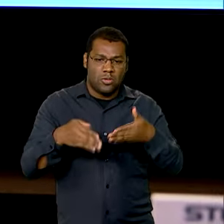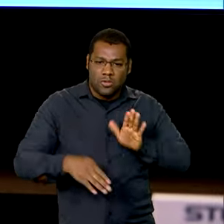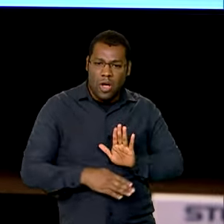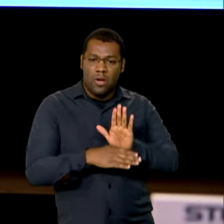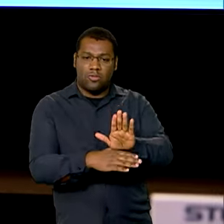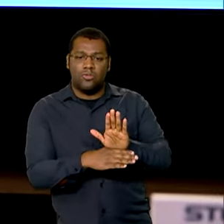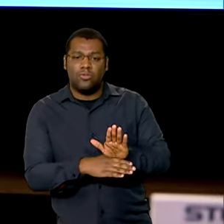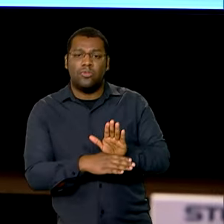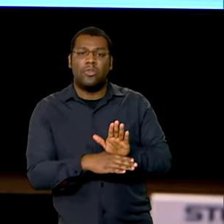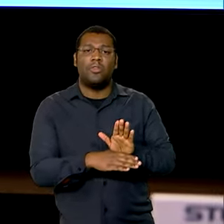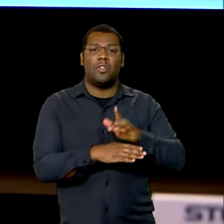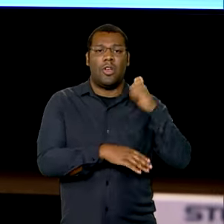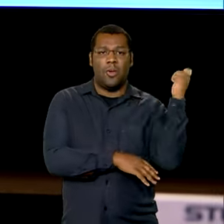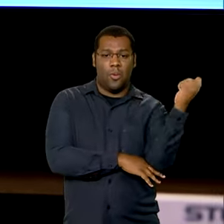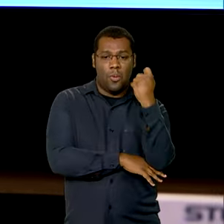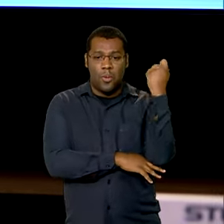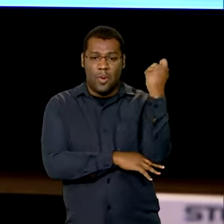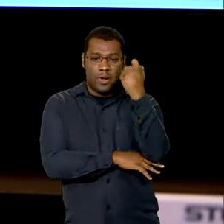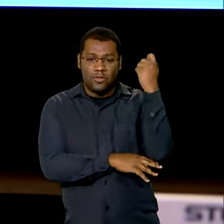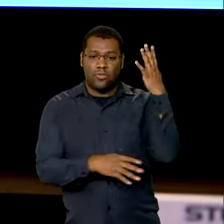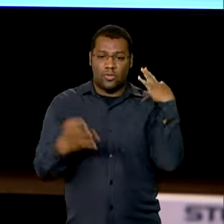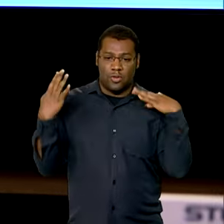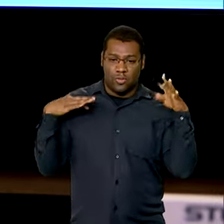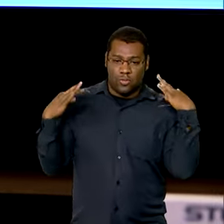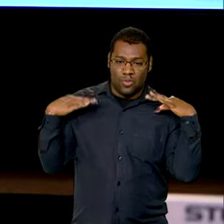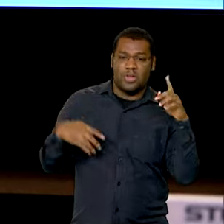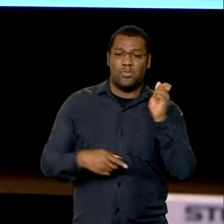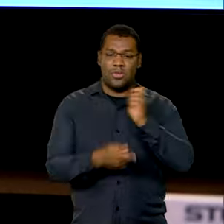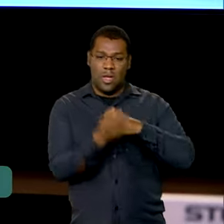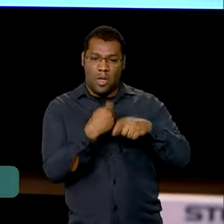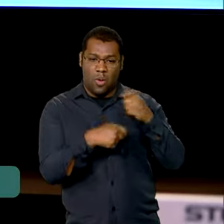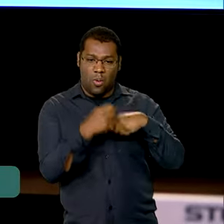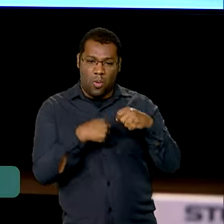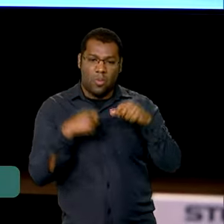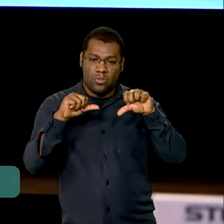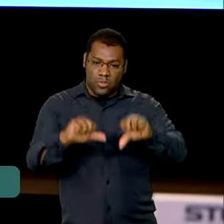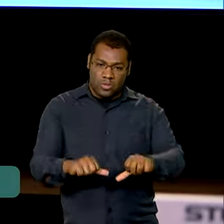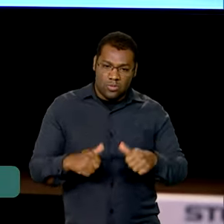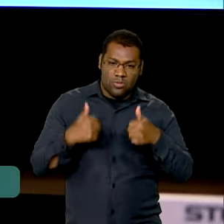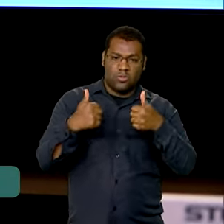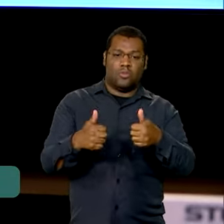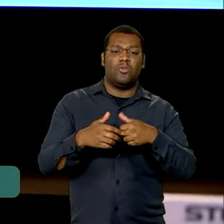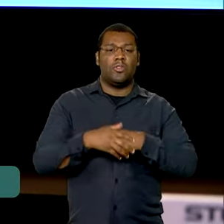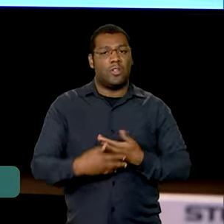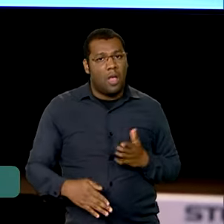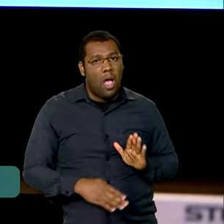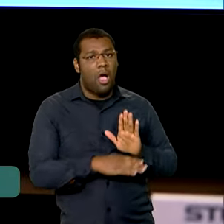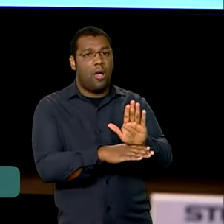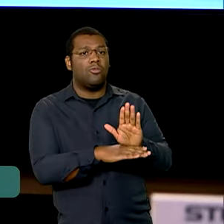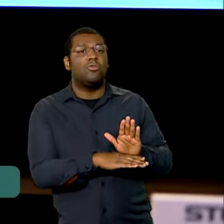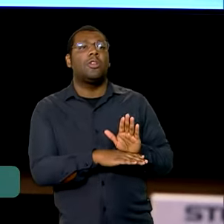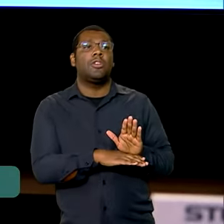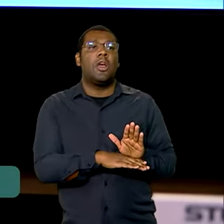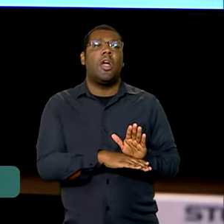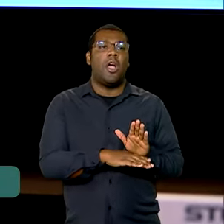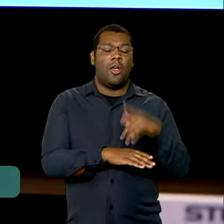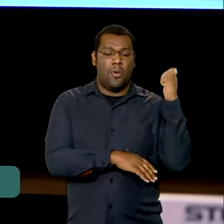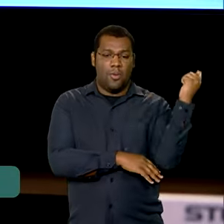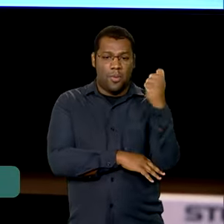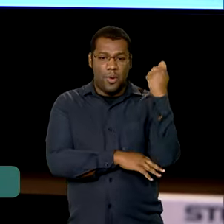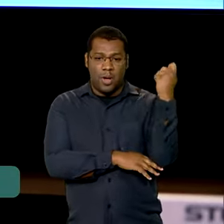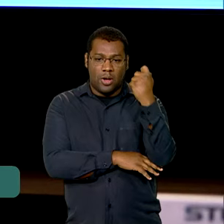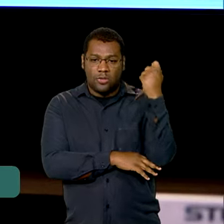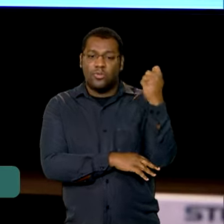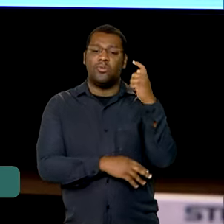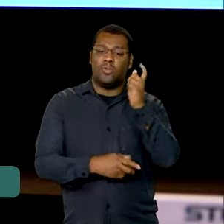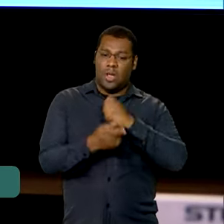atividade econômica seja a locomotiva que vai puxar a retomada do desenvolvimento econômico do Rio Grande do Sul. Tivemos o principal